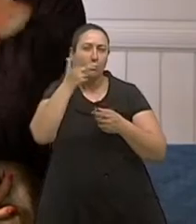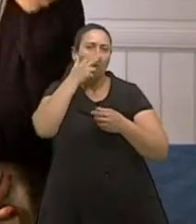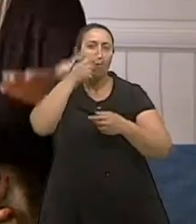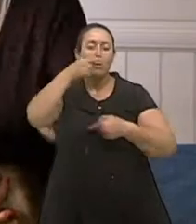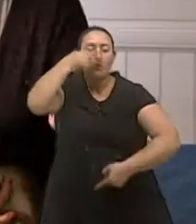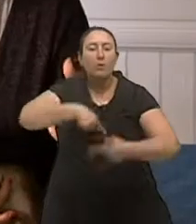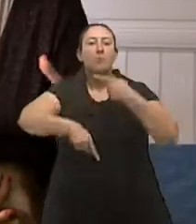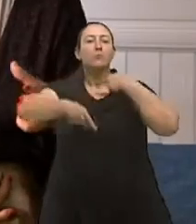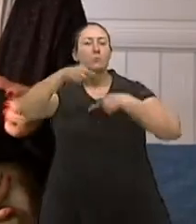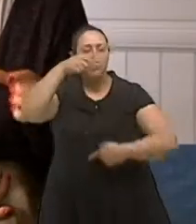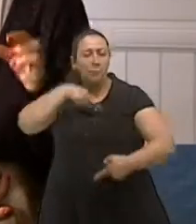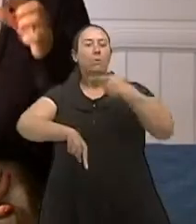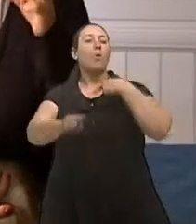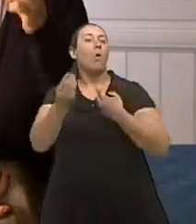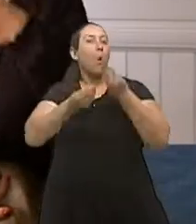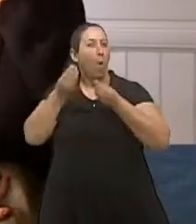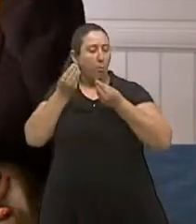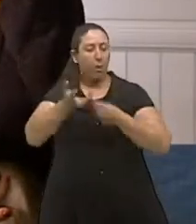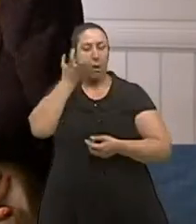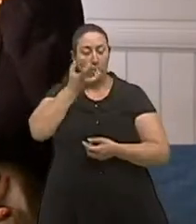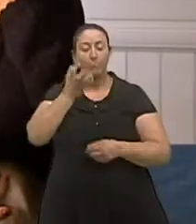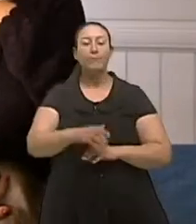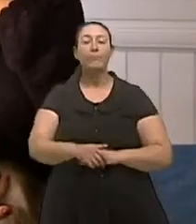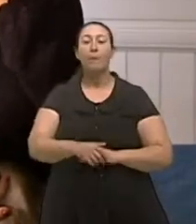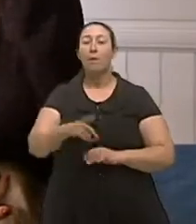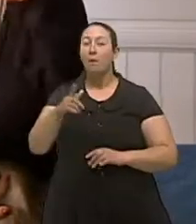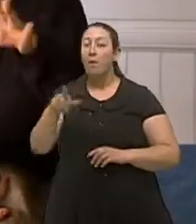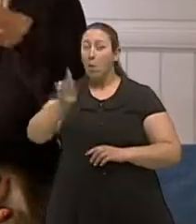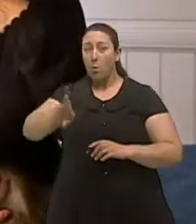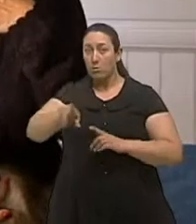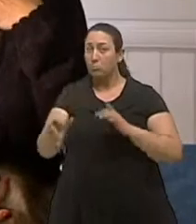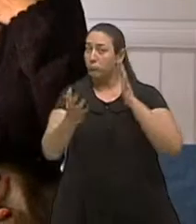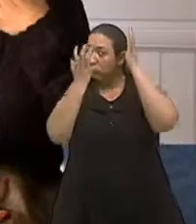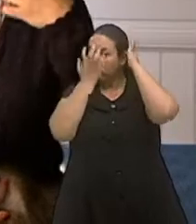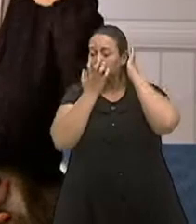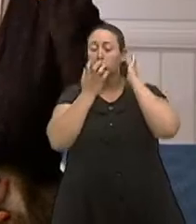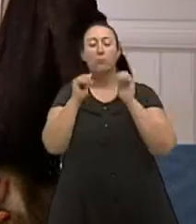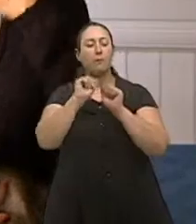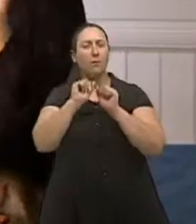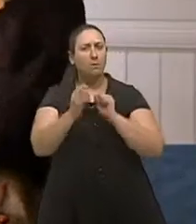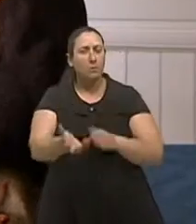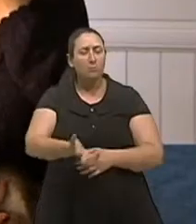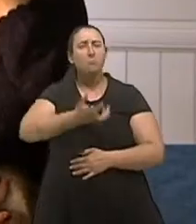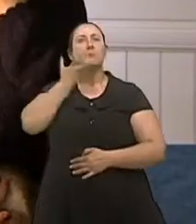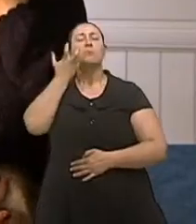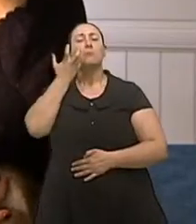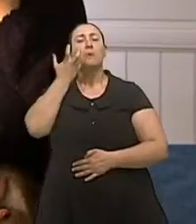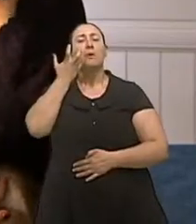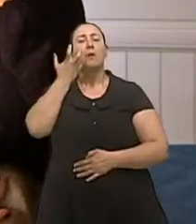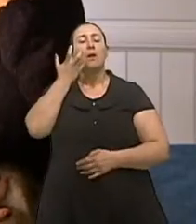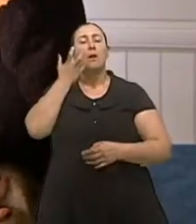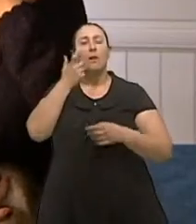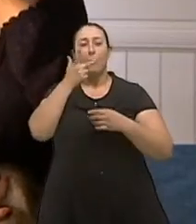enfim, uma intensidade do ar. E o ar entra com uma força X, digamos assim, e ele vai com aquela